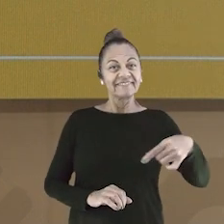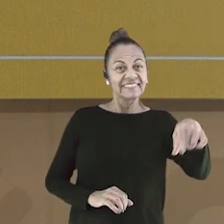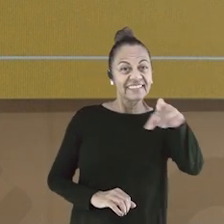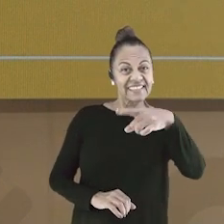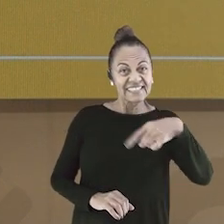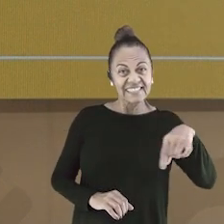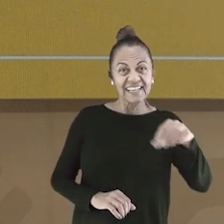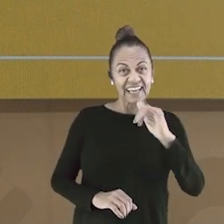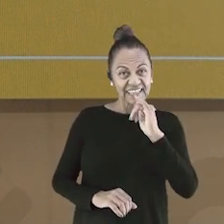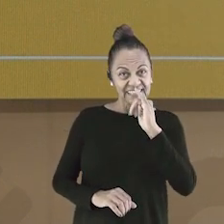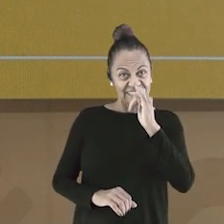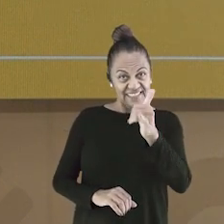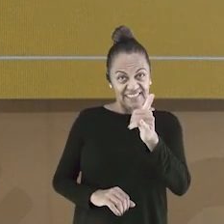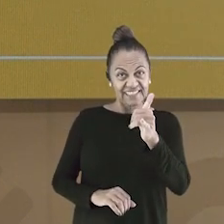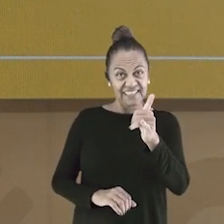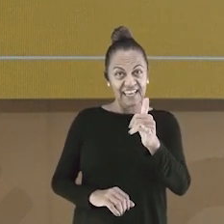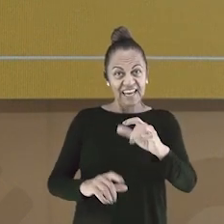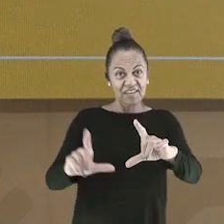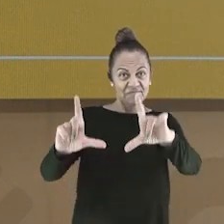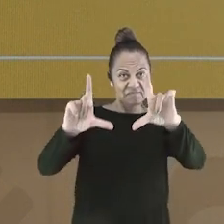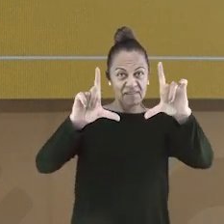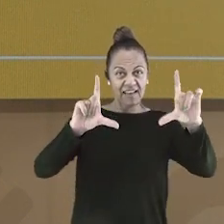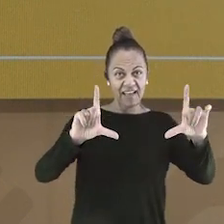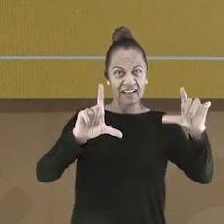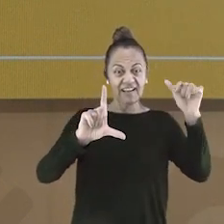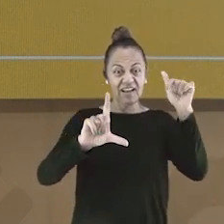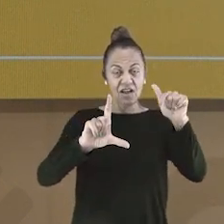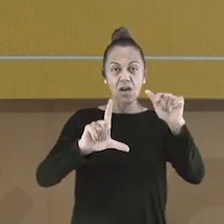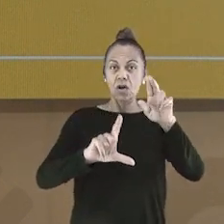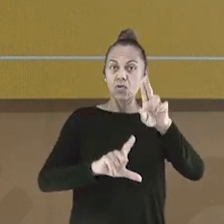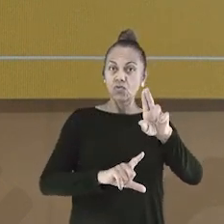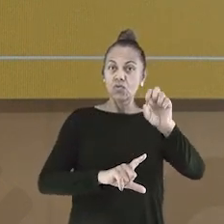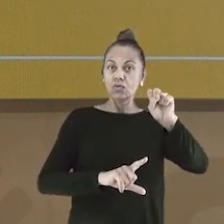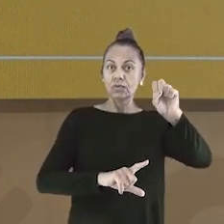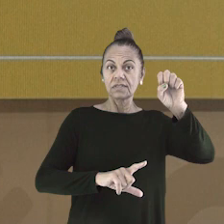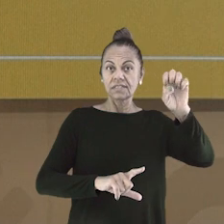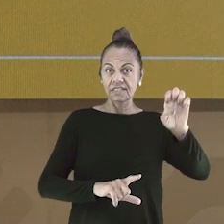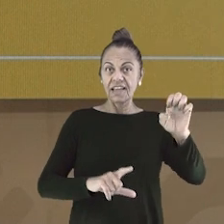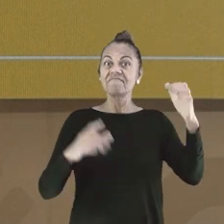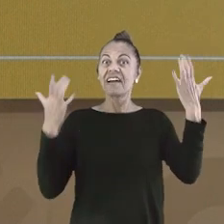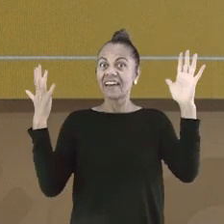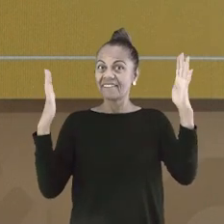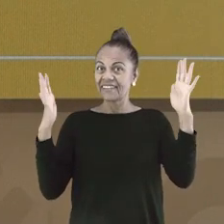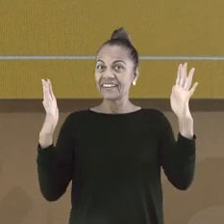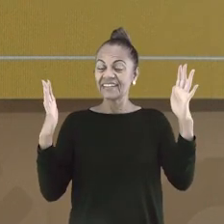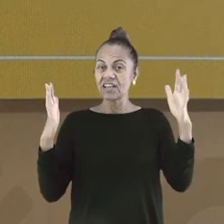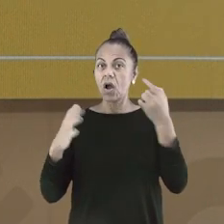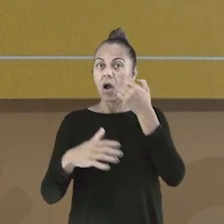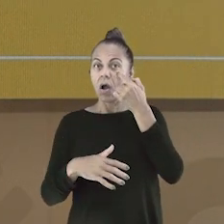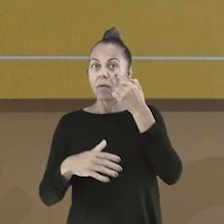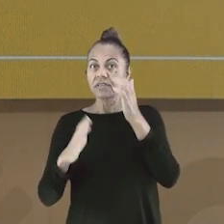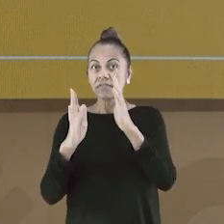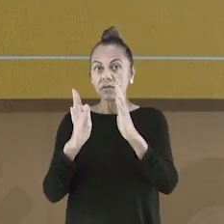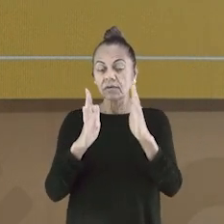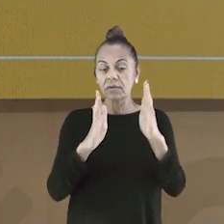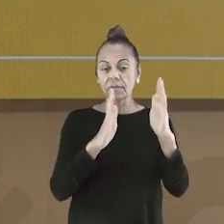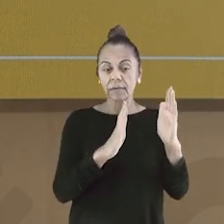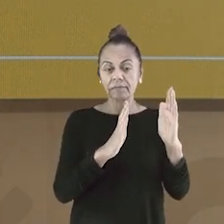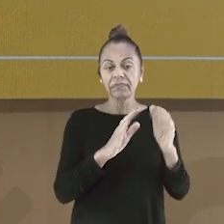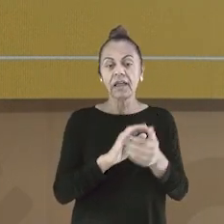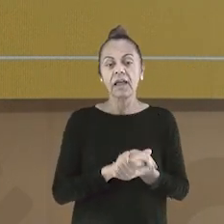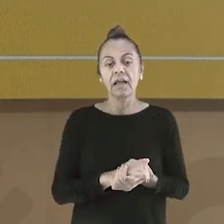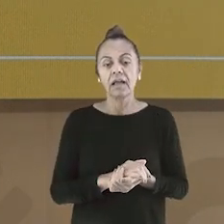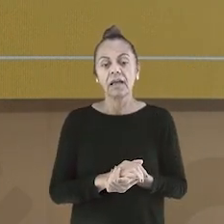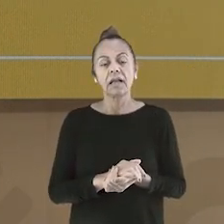Parabéns para você, que disse que na primeira placa é use. Observe como que ela ordena. Já